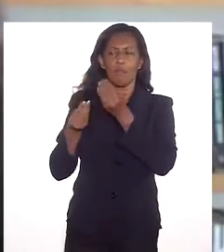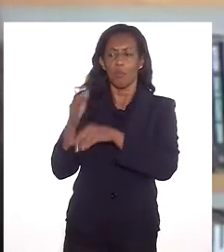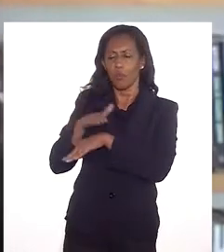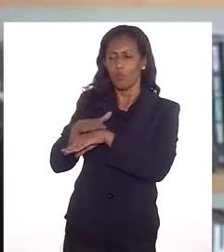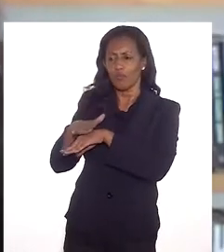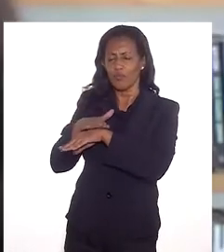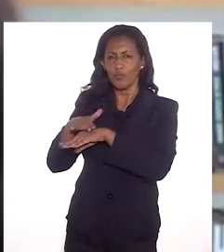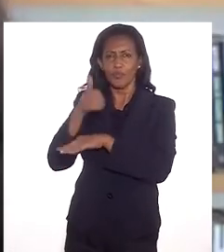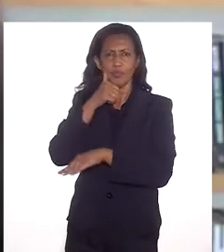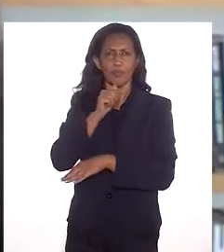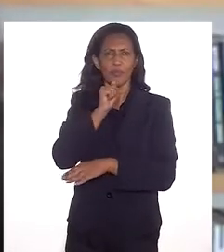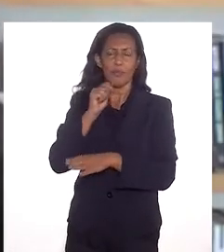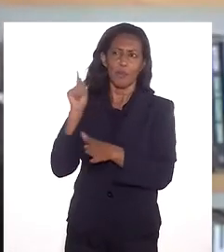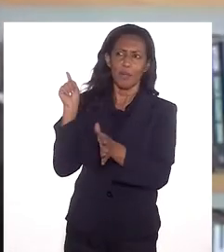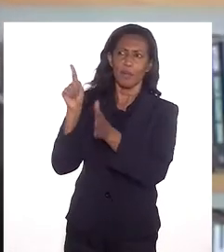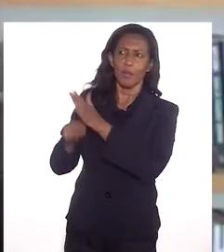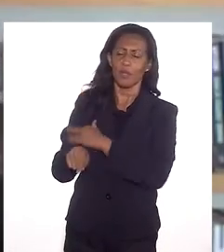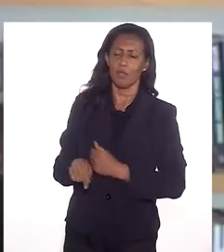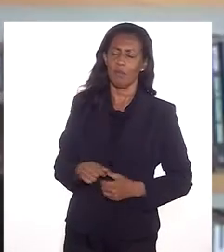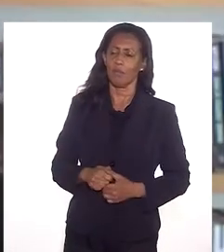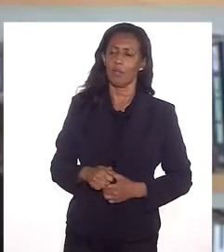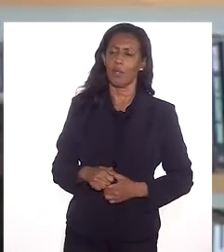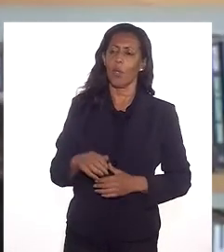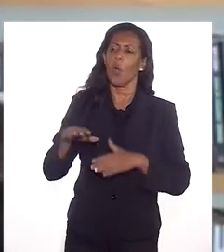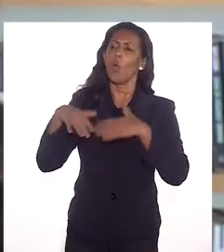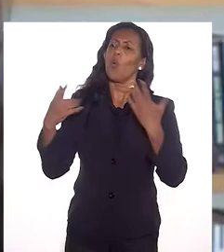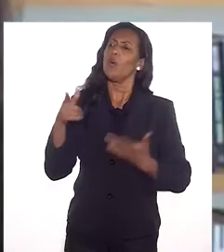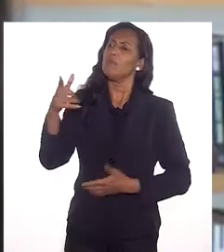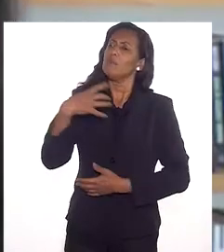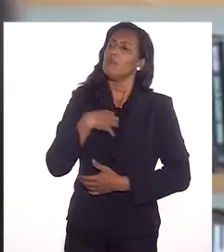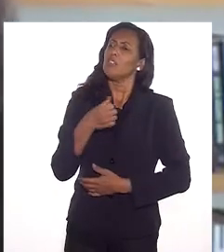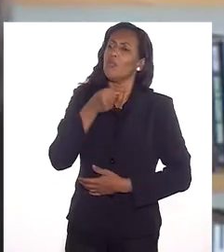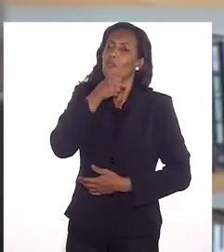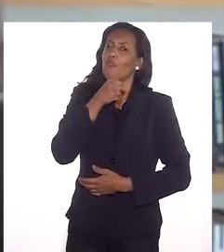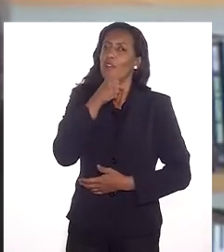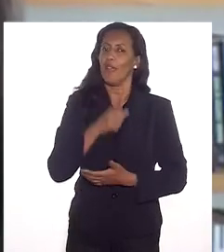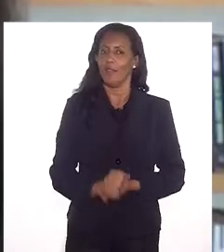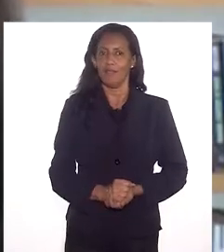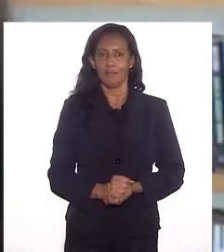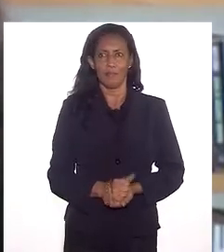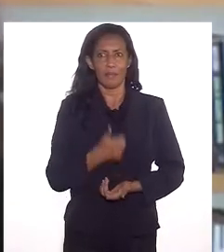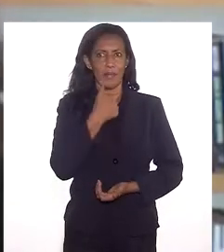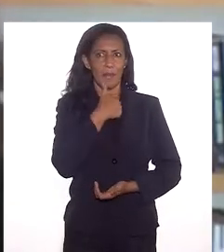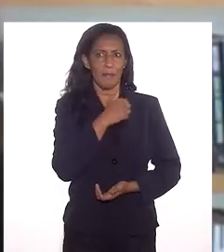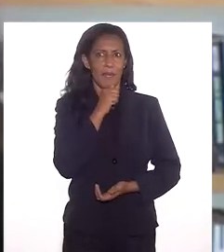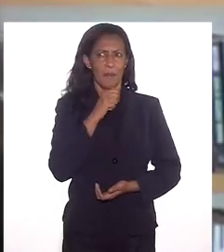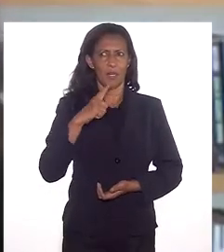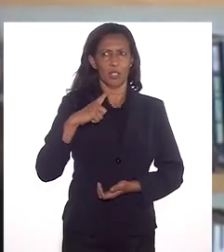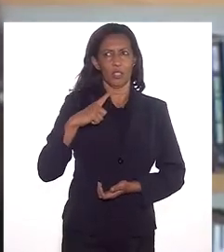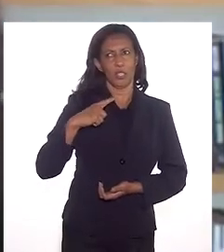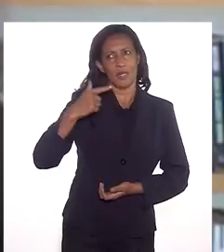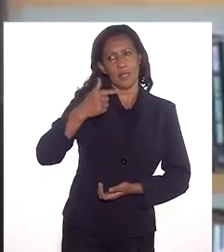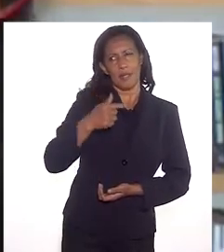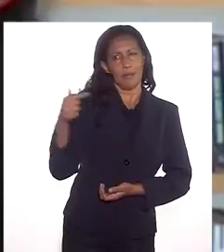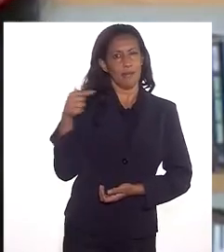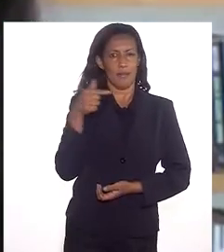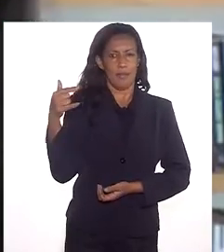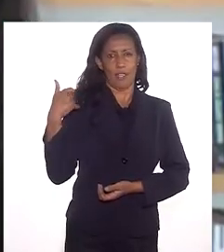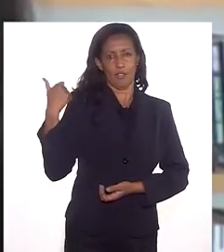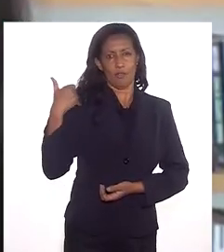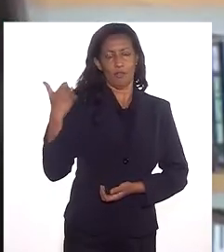conversando com a minha mãe, eu perguntei para ela quando que ela havia se sentido velha. Ela tinha, na época, 77